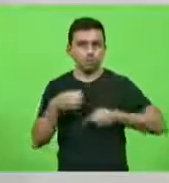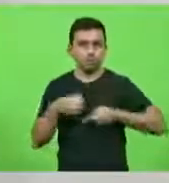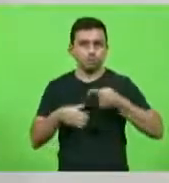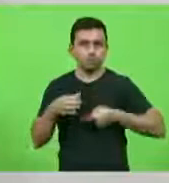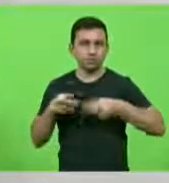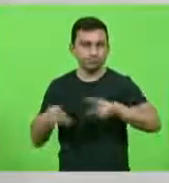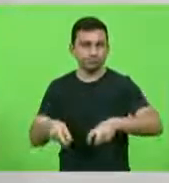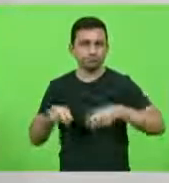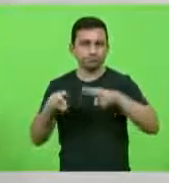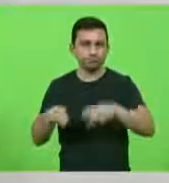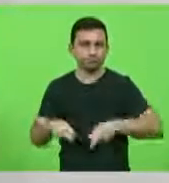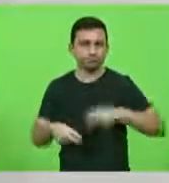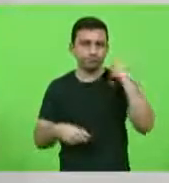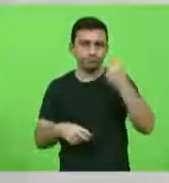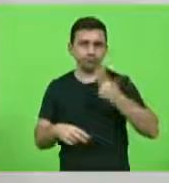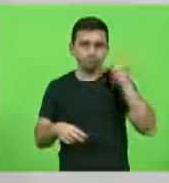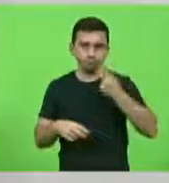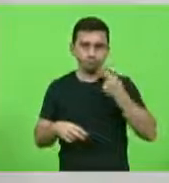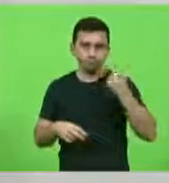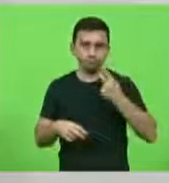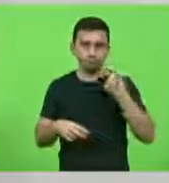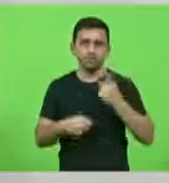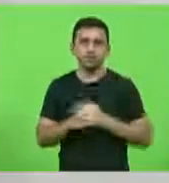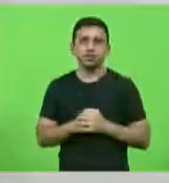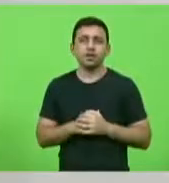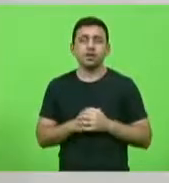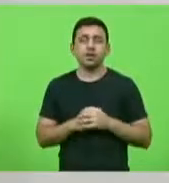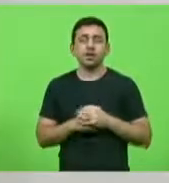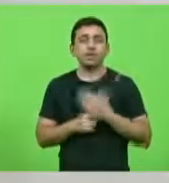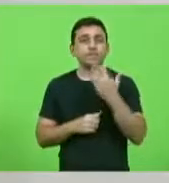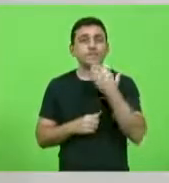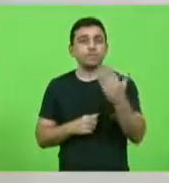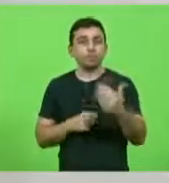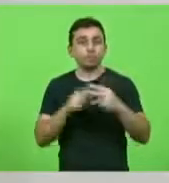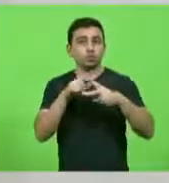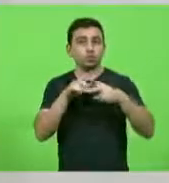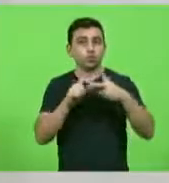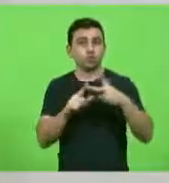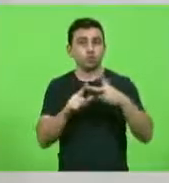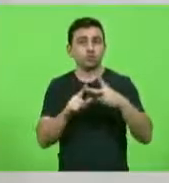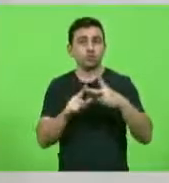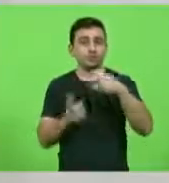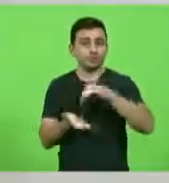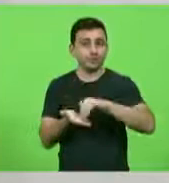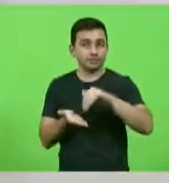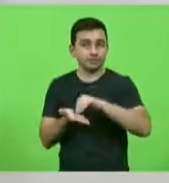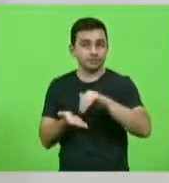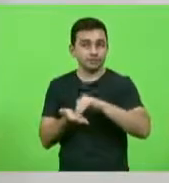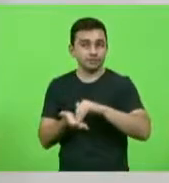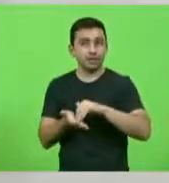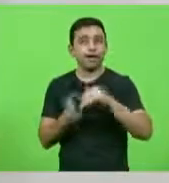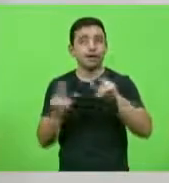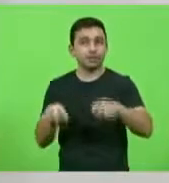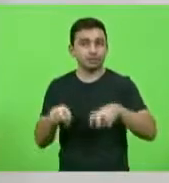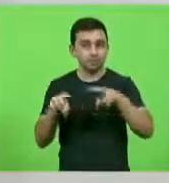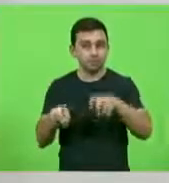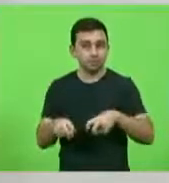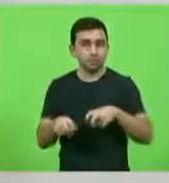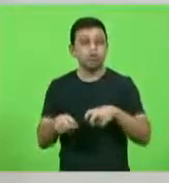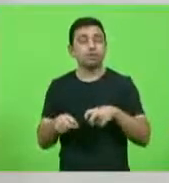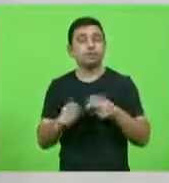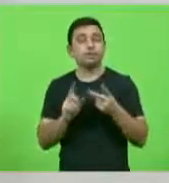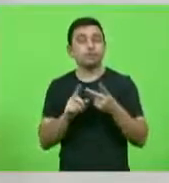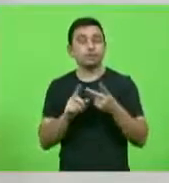Agricultura e Política Rural a convocação de dois secretários, o secretário da Agricultura e o